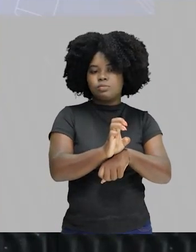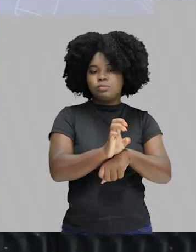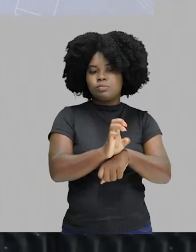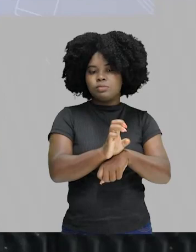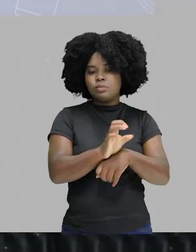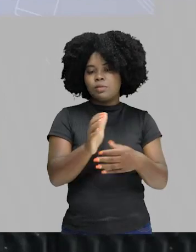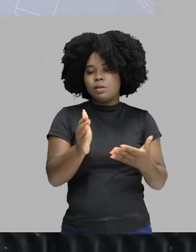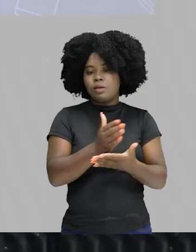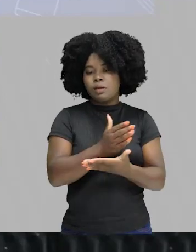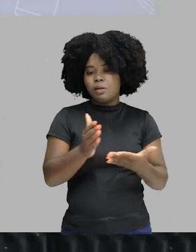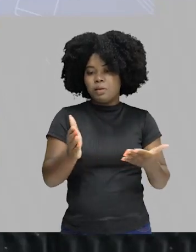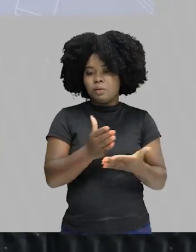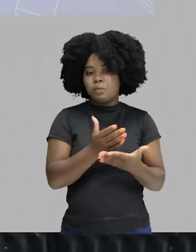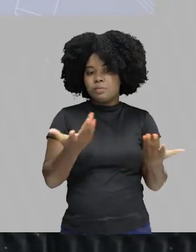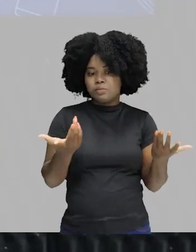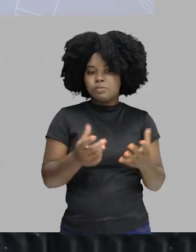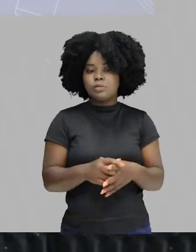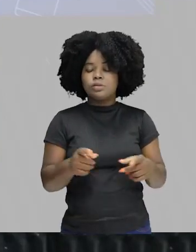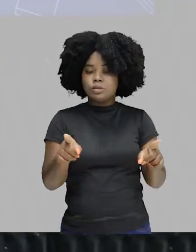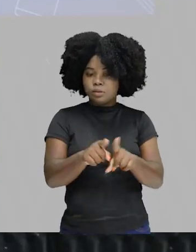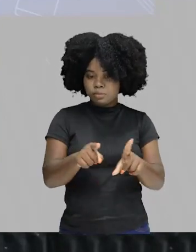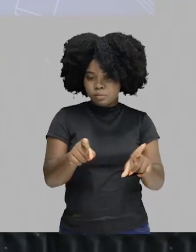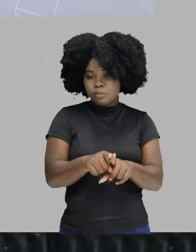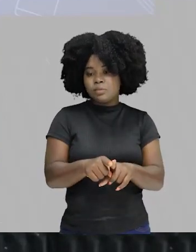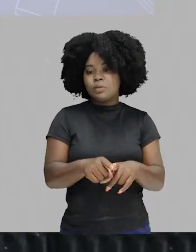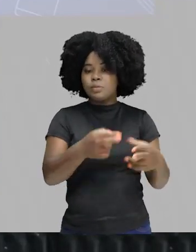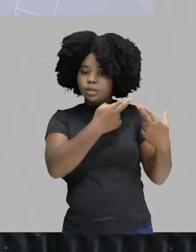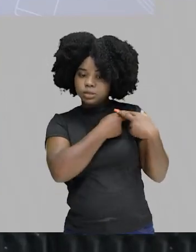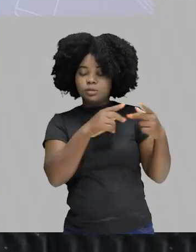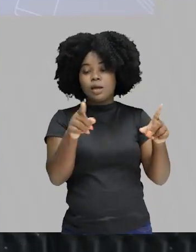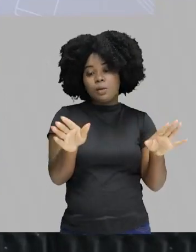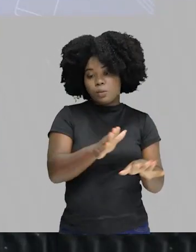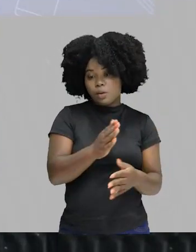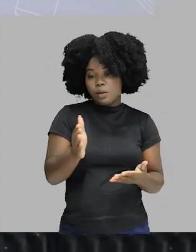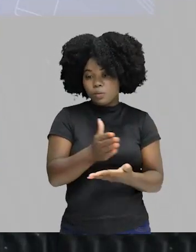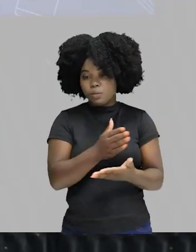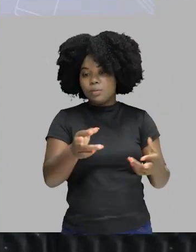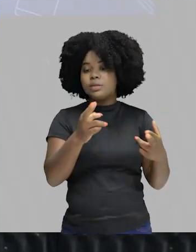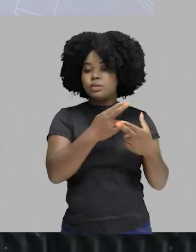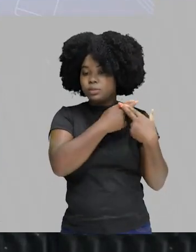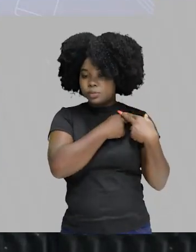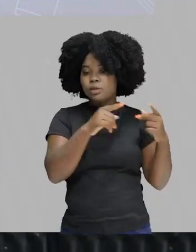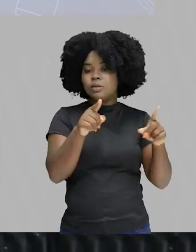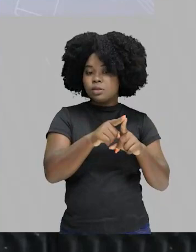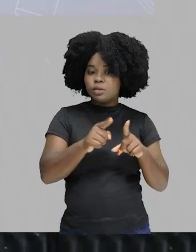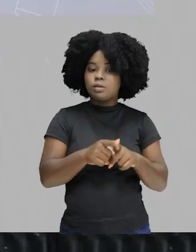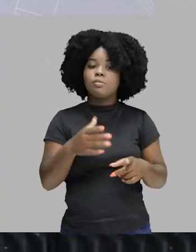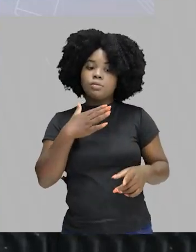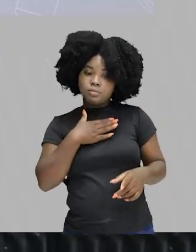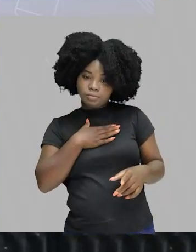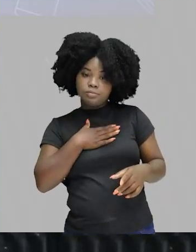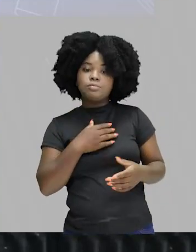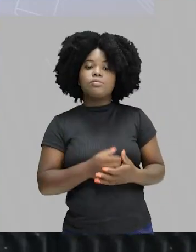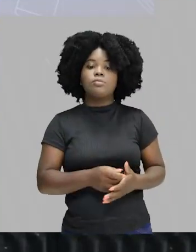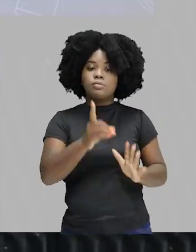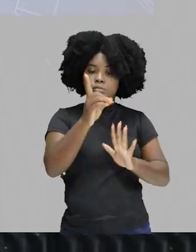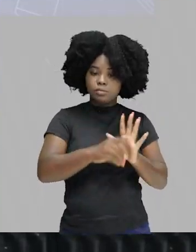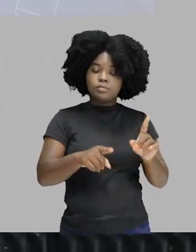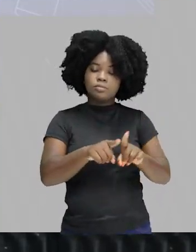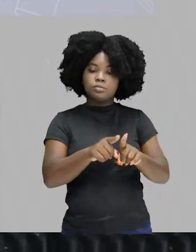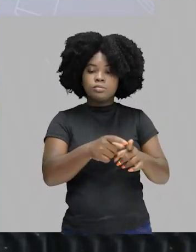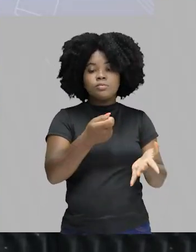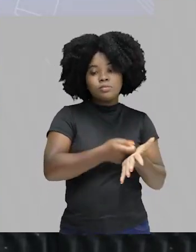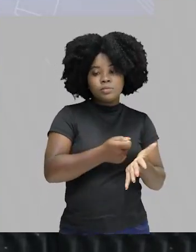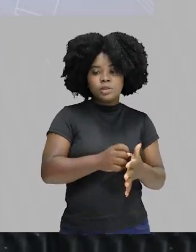alguns elementos que talvez sejam meus, porque lembre vocês que cidadania, eu falei, está lá na aula, são direitos, mas são deveres. Eu também